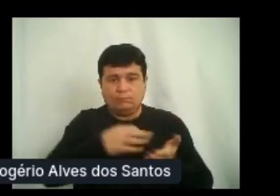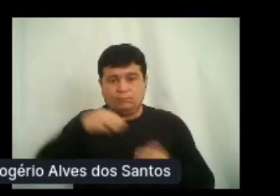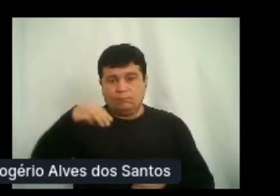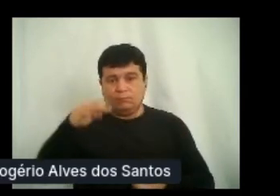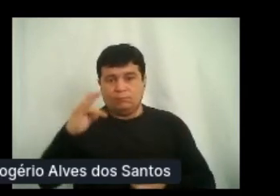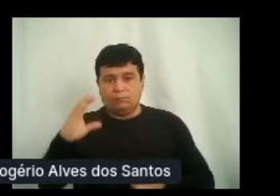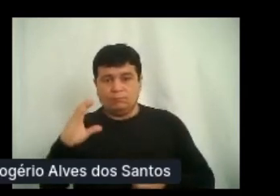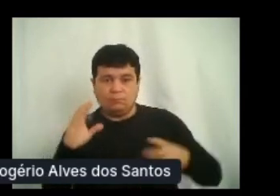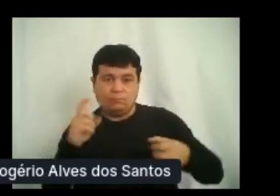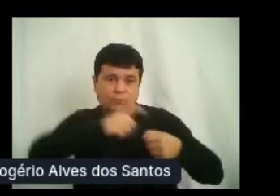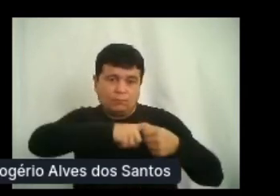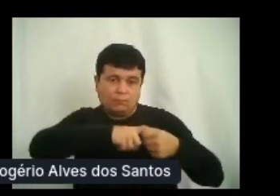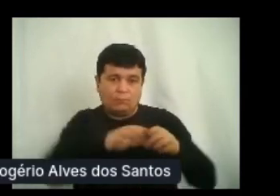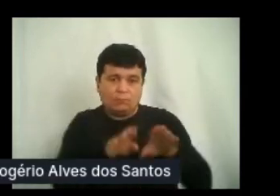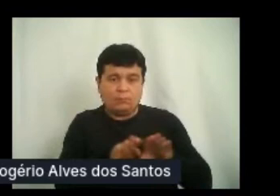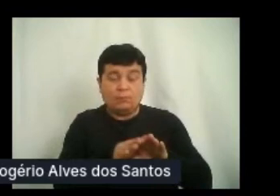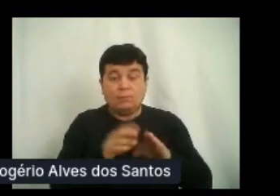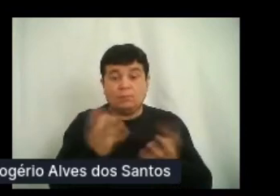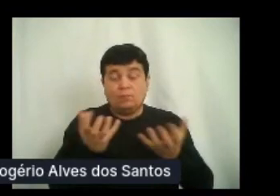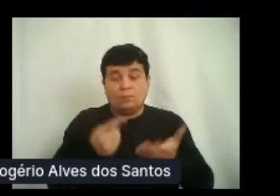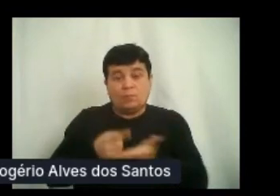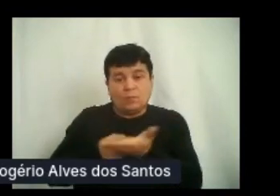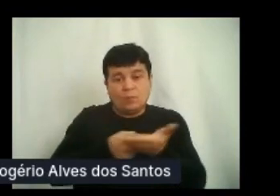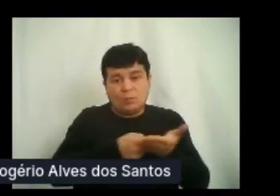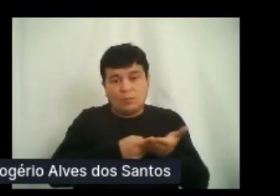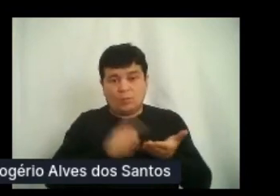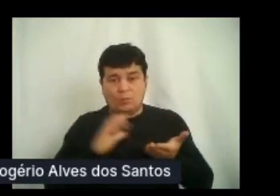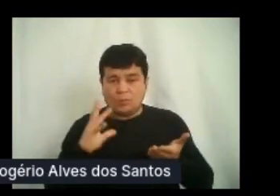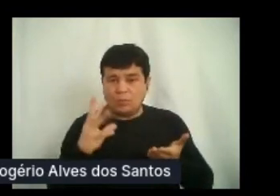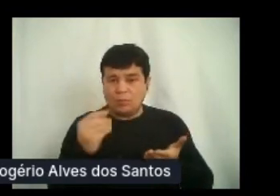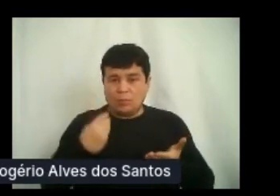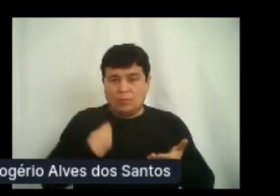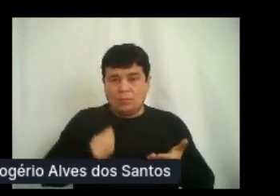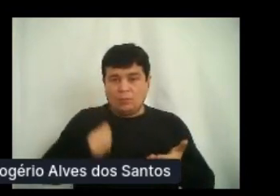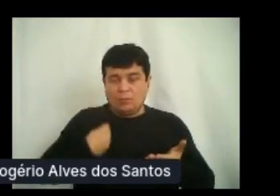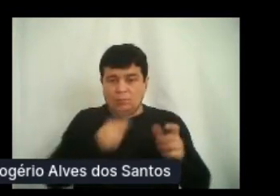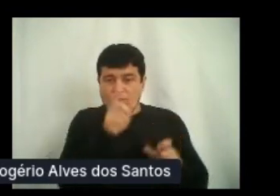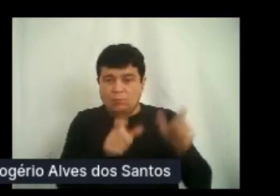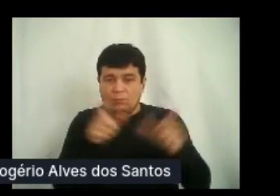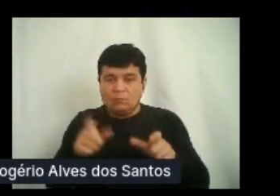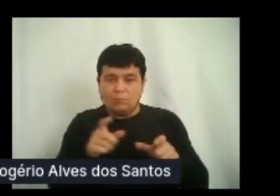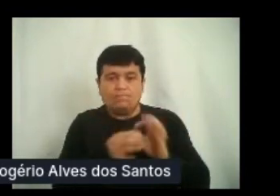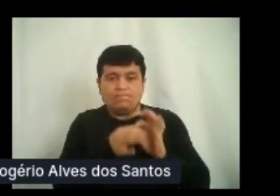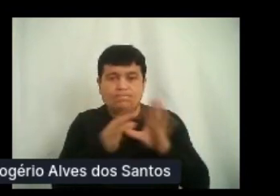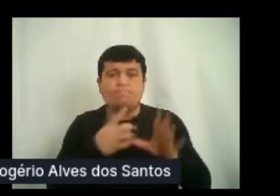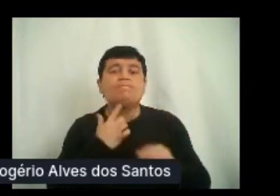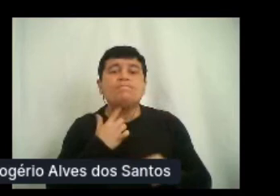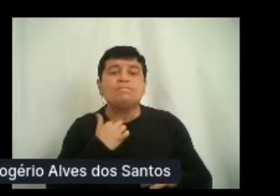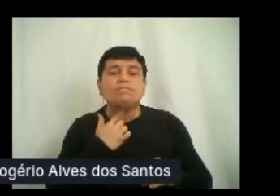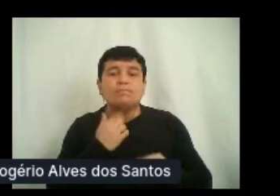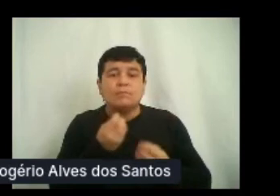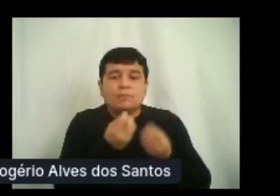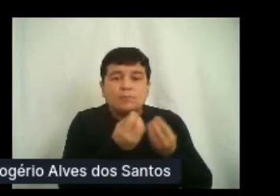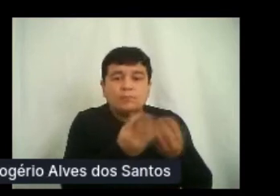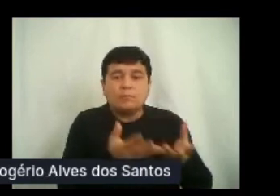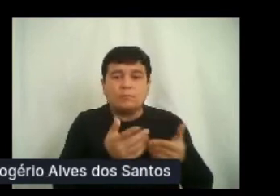e gostaríamos de convidar a todos os participantes a fazerem suas doações através do QR Code que